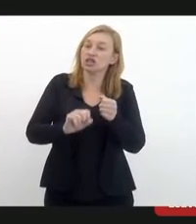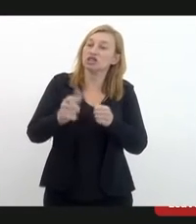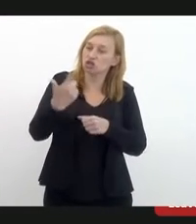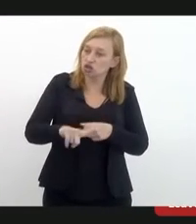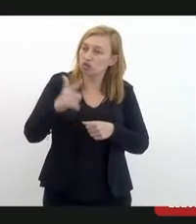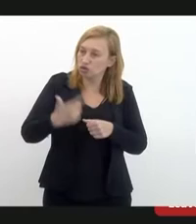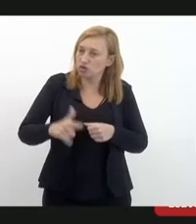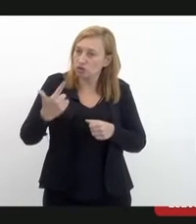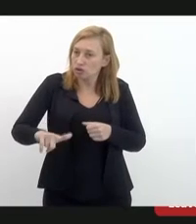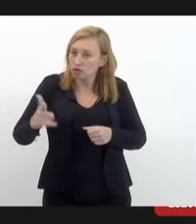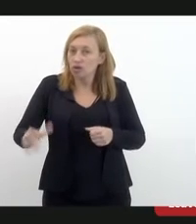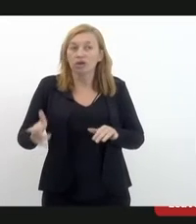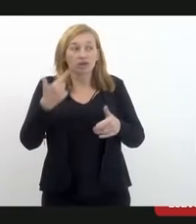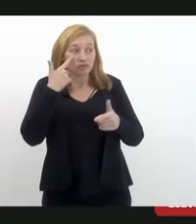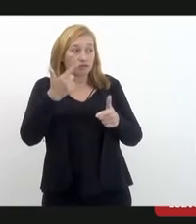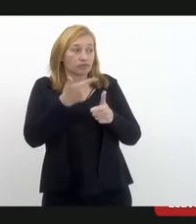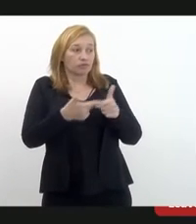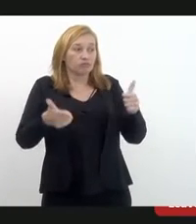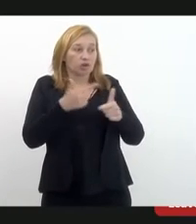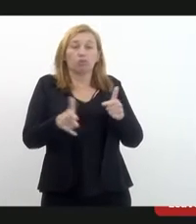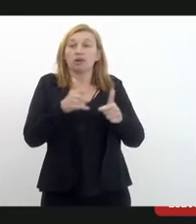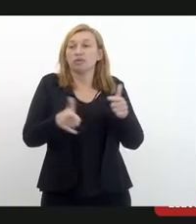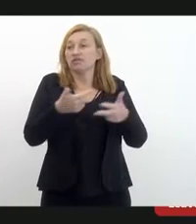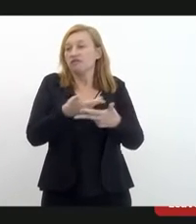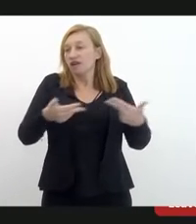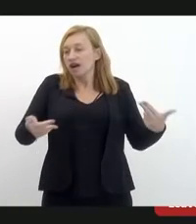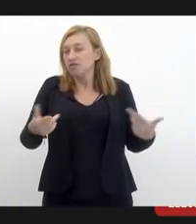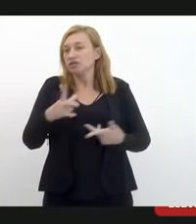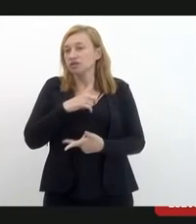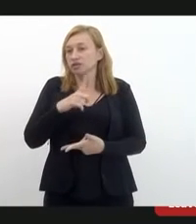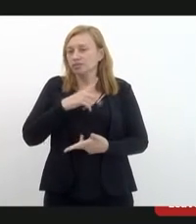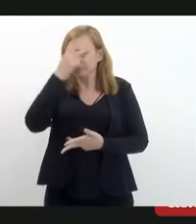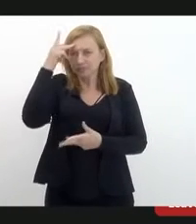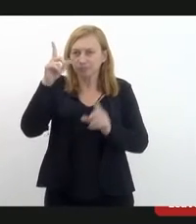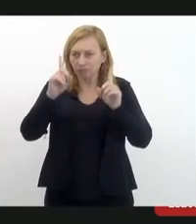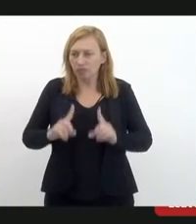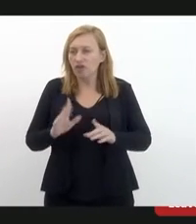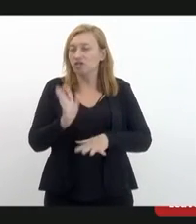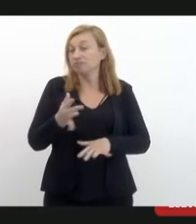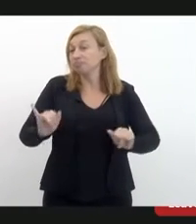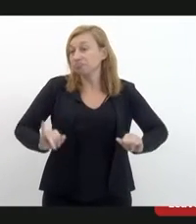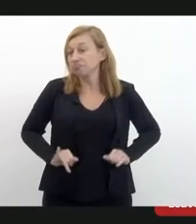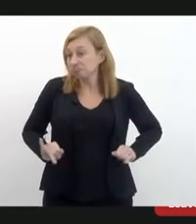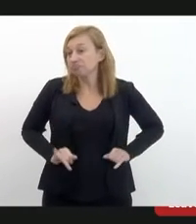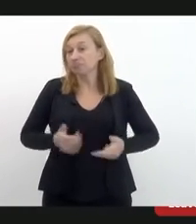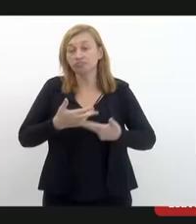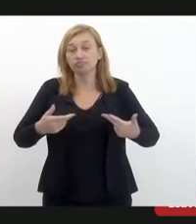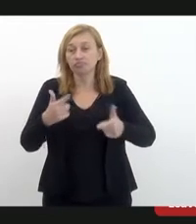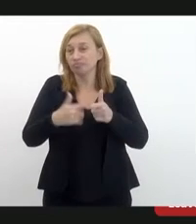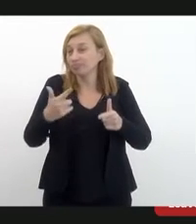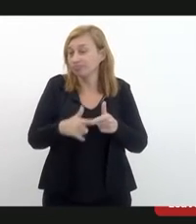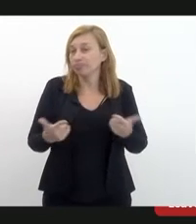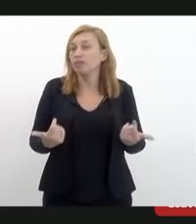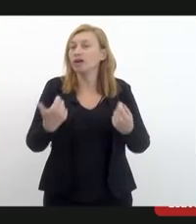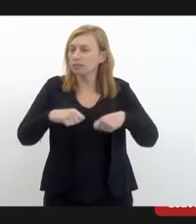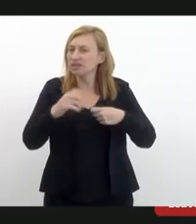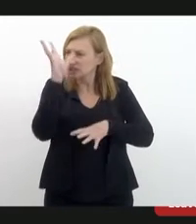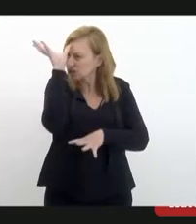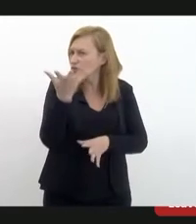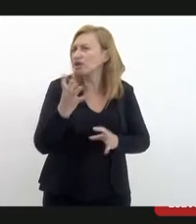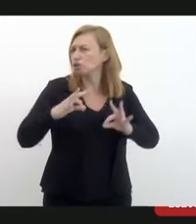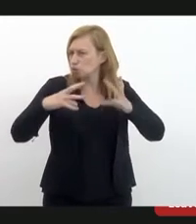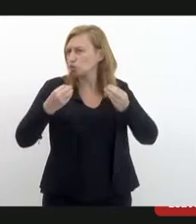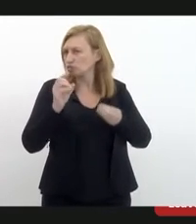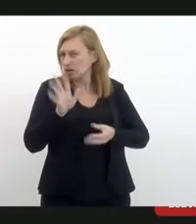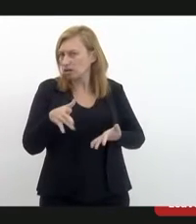tanto problema, né? Porque as pessoas com deficiência, a gente já sofre tantos problemas, então, tem que ter uma solução